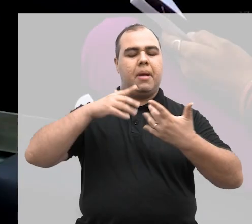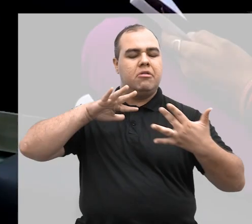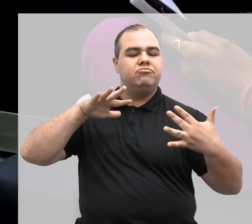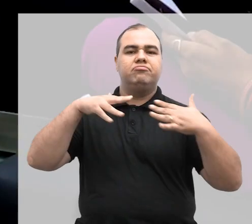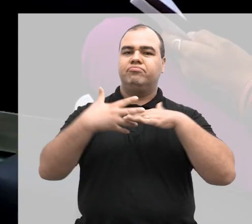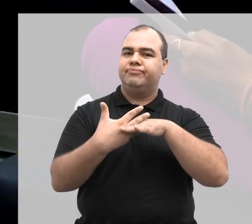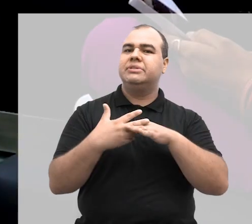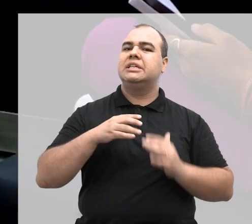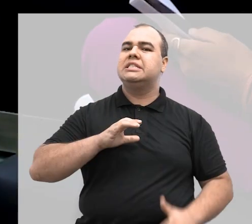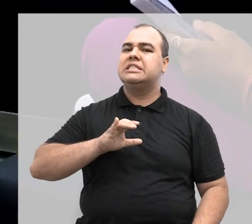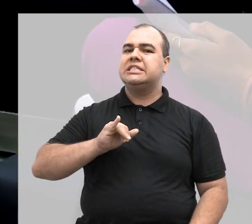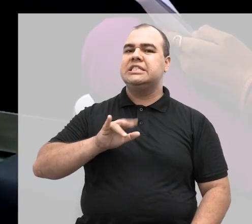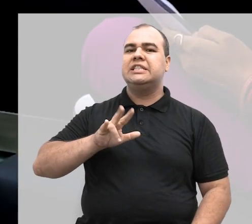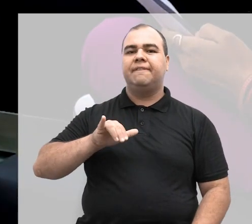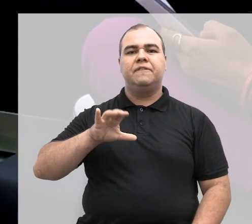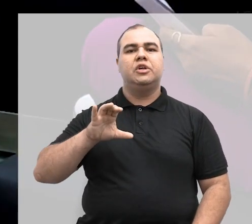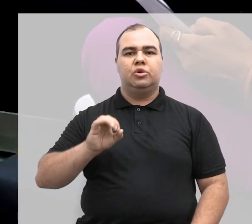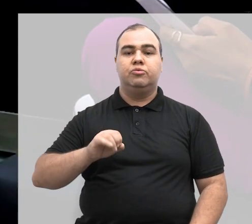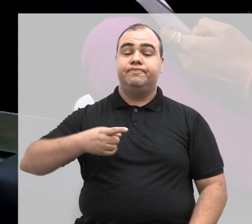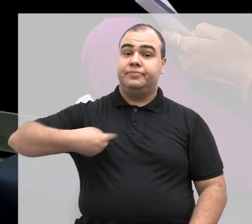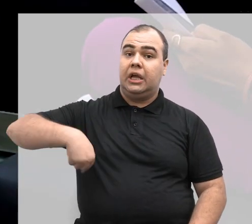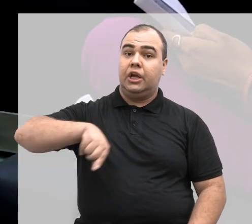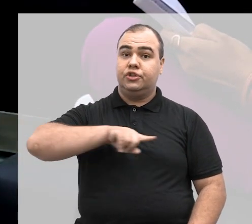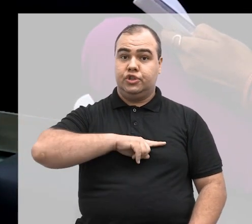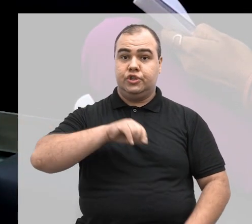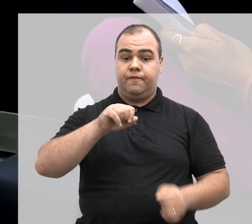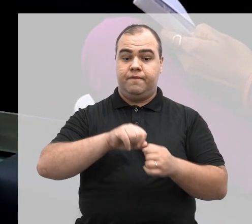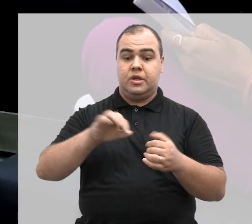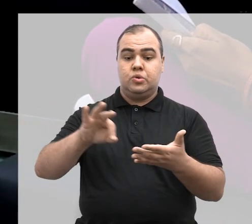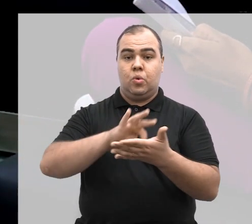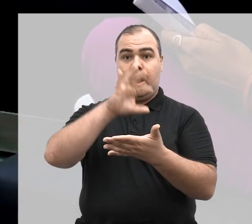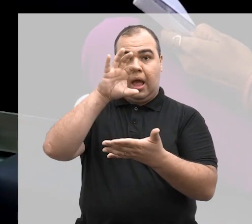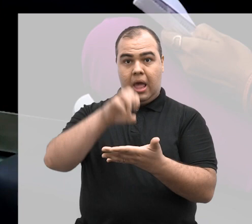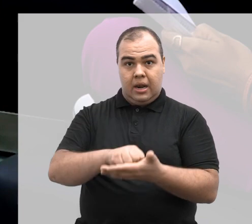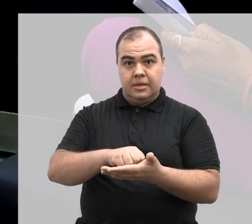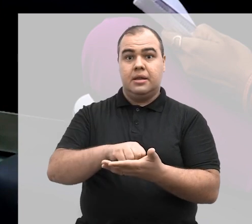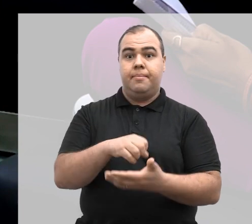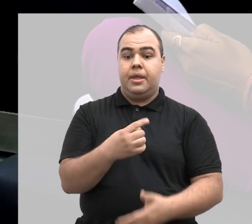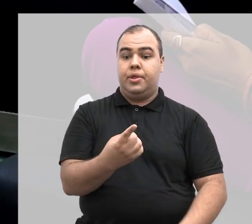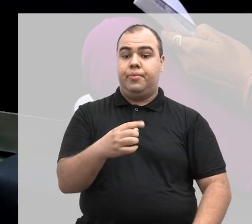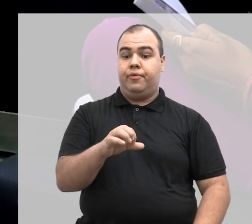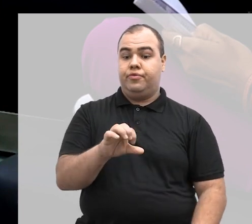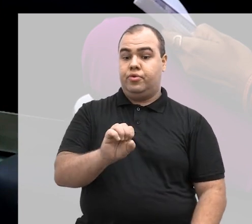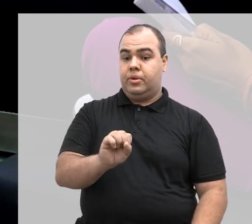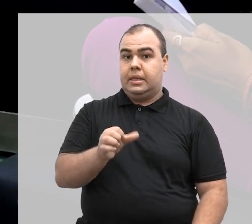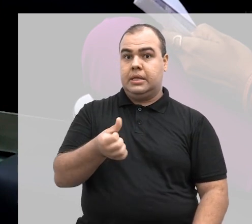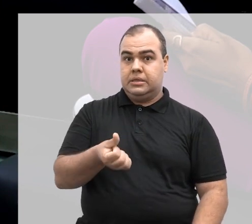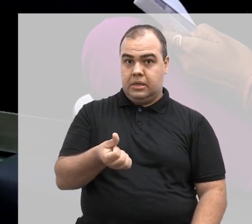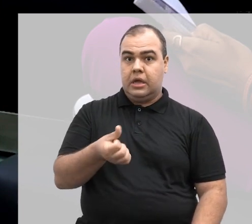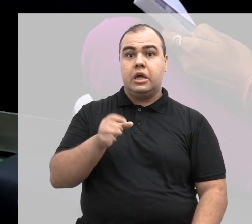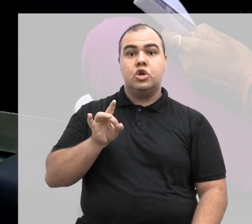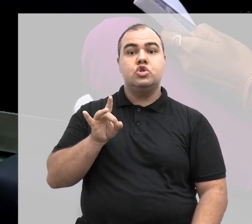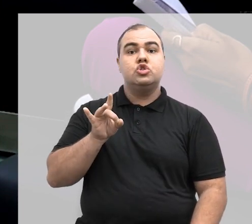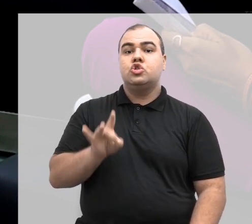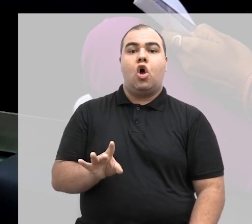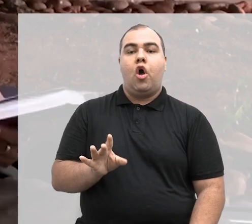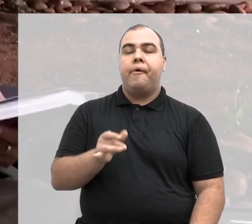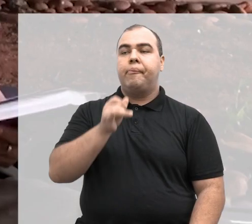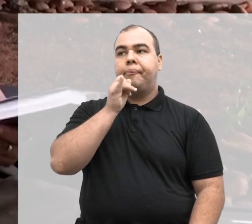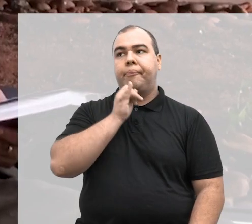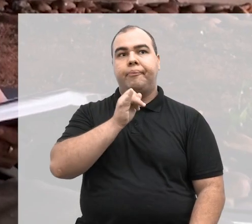cívico, é um mutirão cívico. Quando nós fizemos o recadastramento geral em 1986, não foram